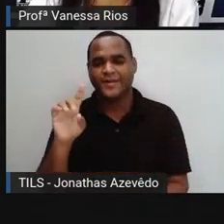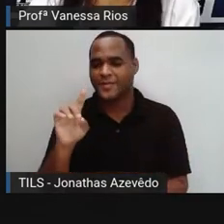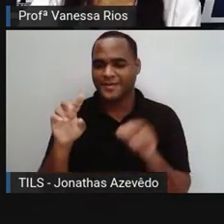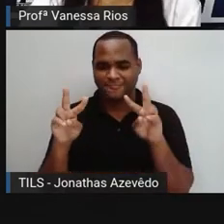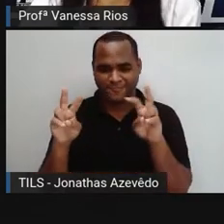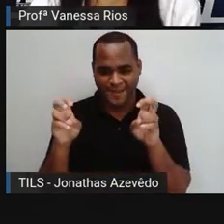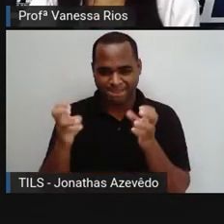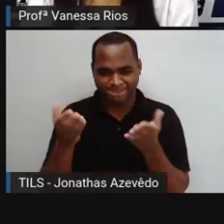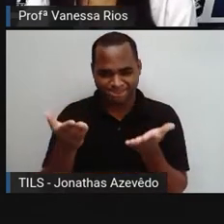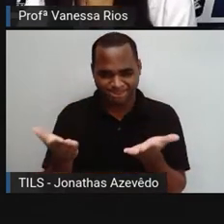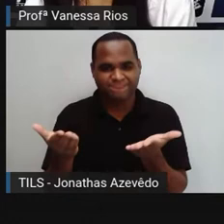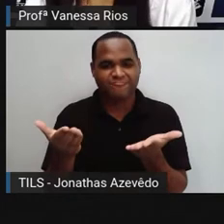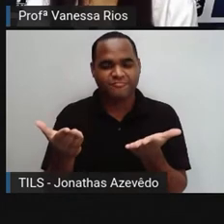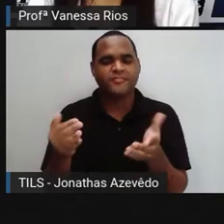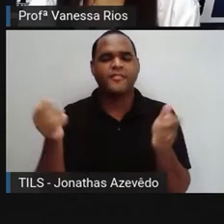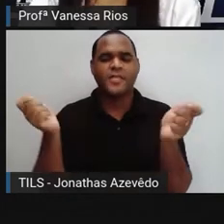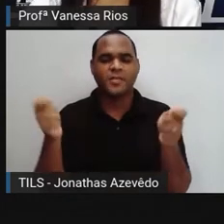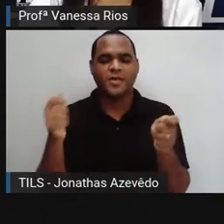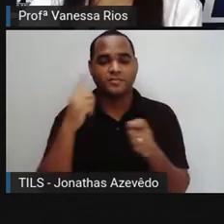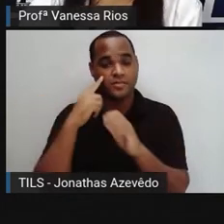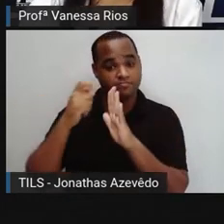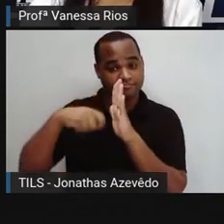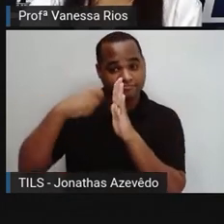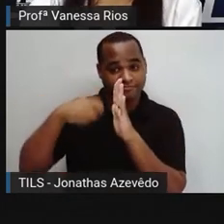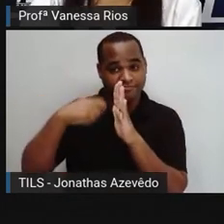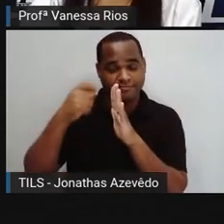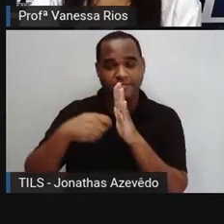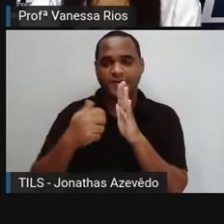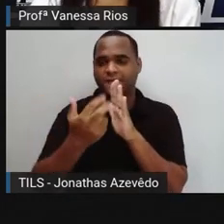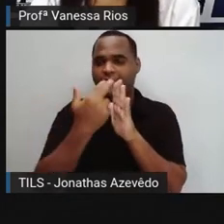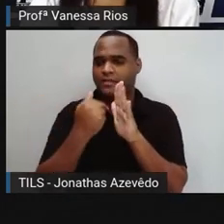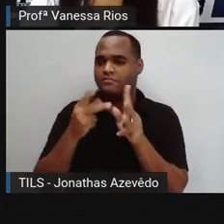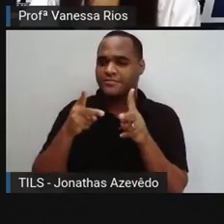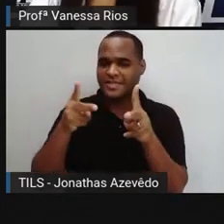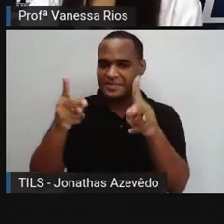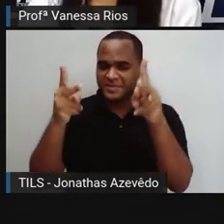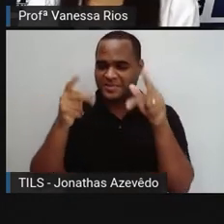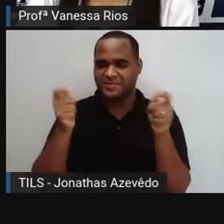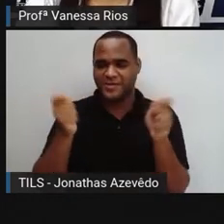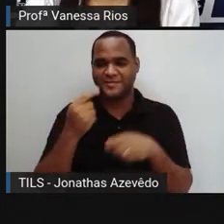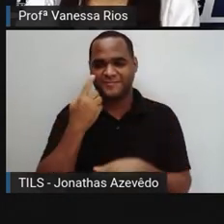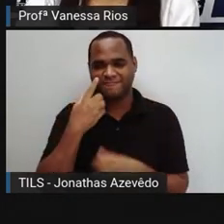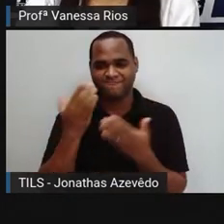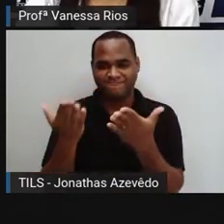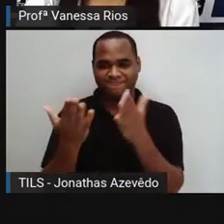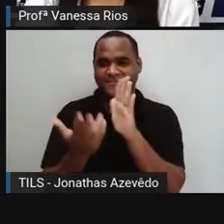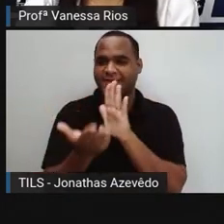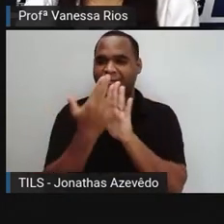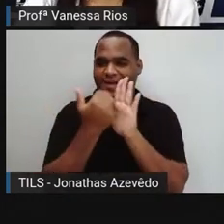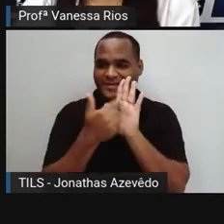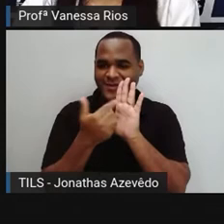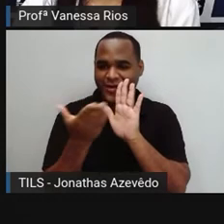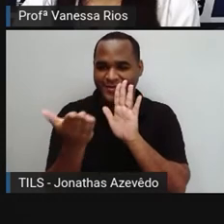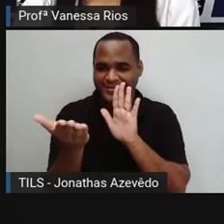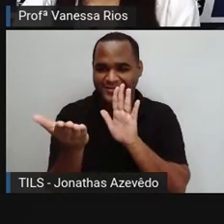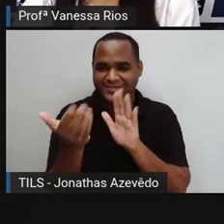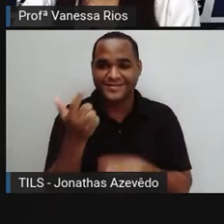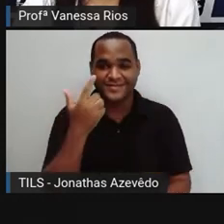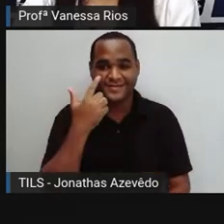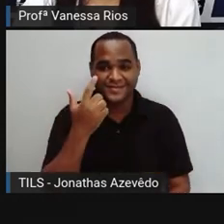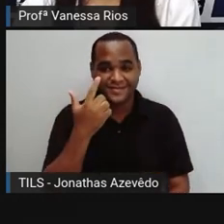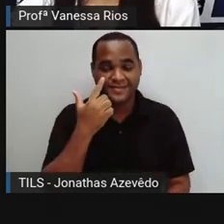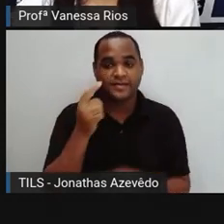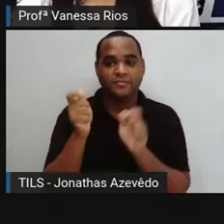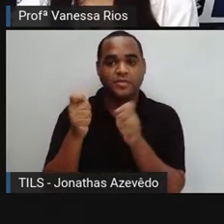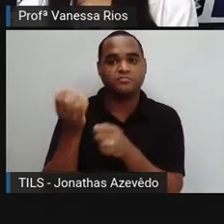que era capaz de gravar imagens permanentes. E aí tem a imagem dessa suposta